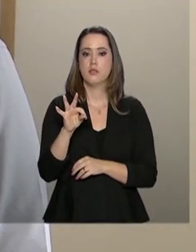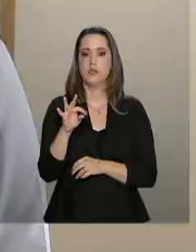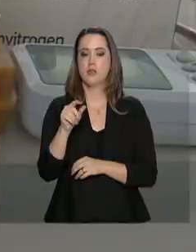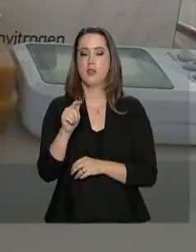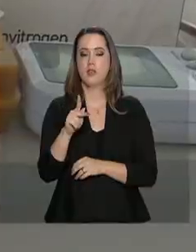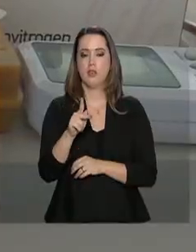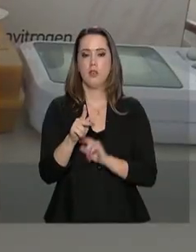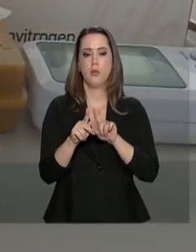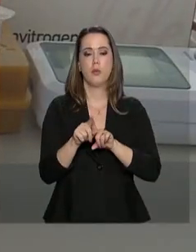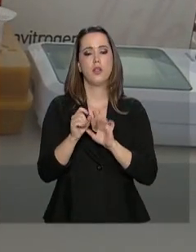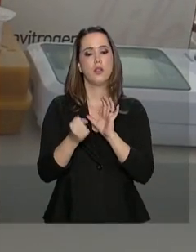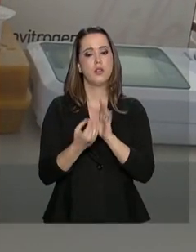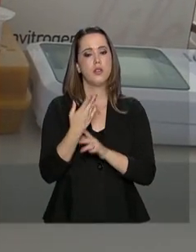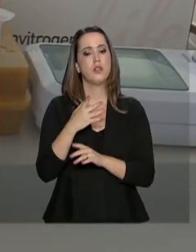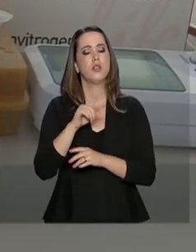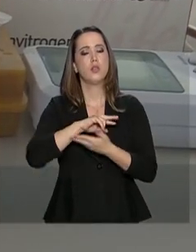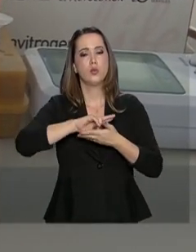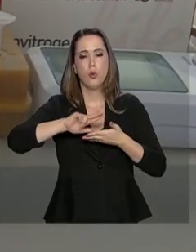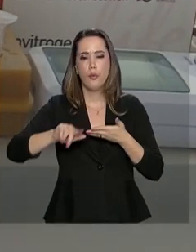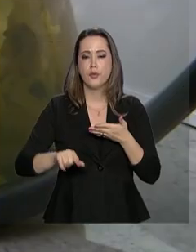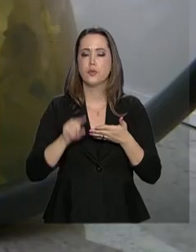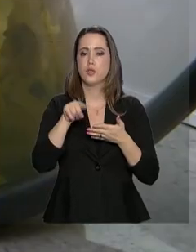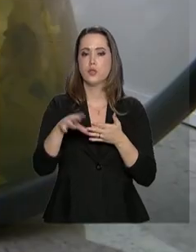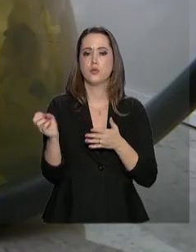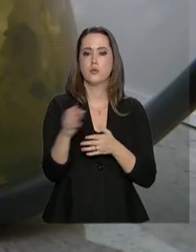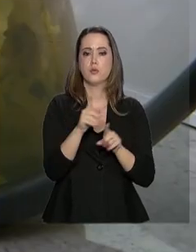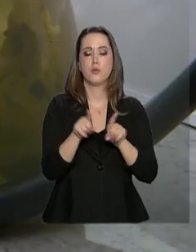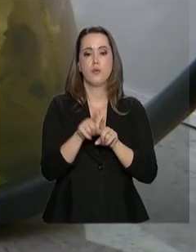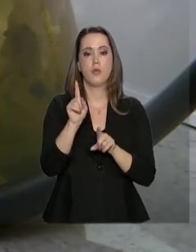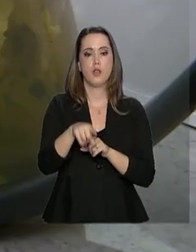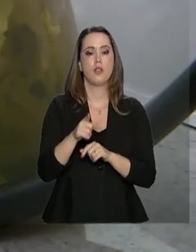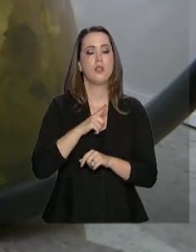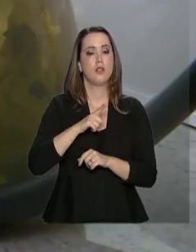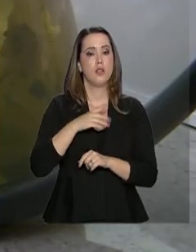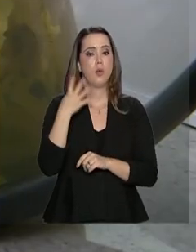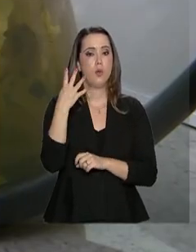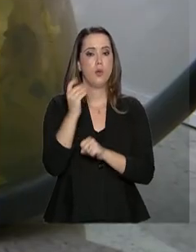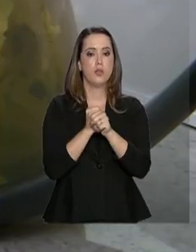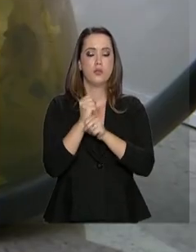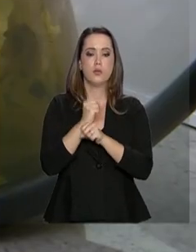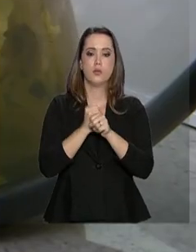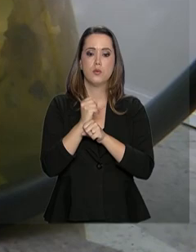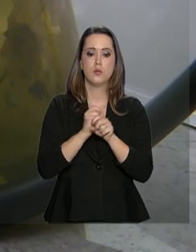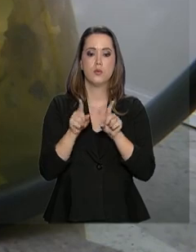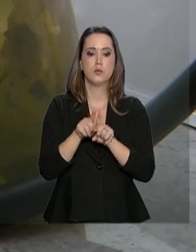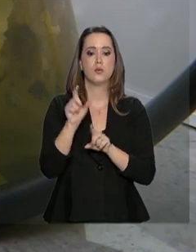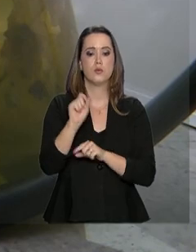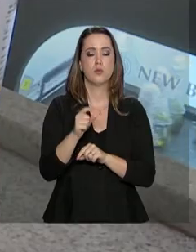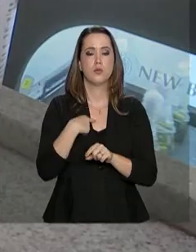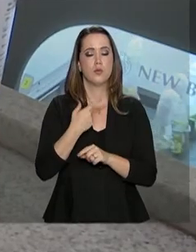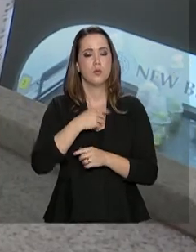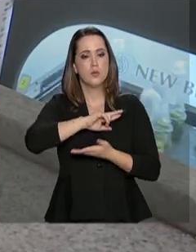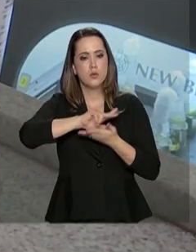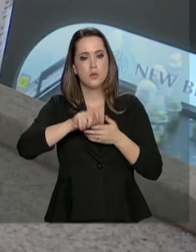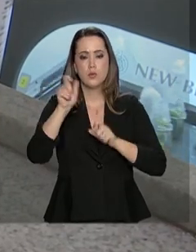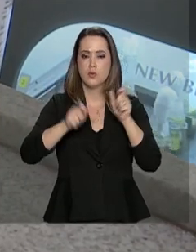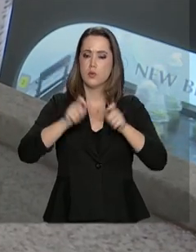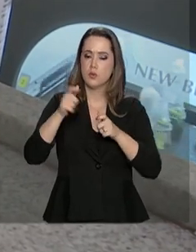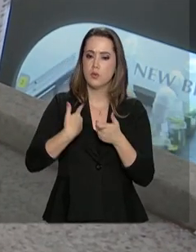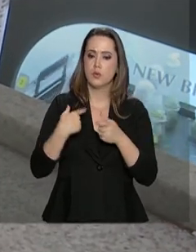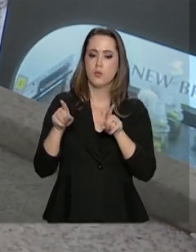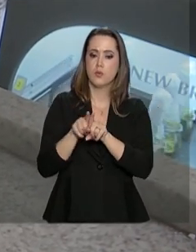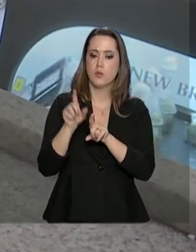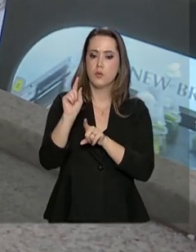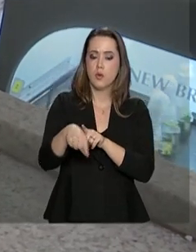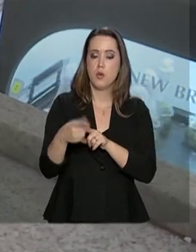cria produtos ou serviços de inovação. Ela existe há quatro anos e tem oito funcionários. Sem a parceria com a